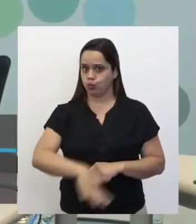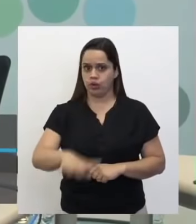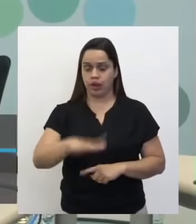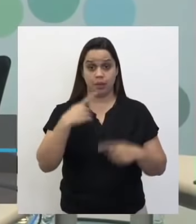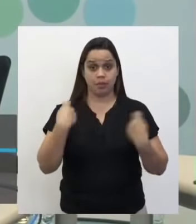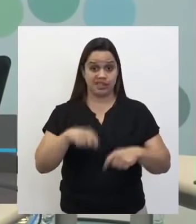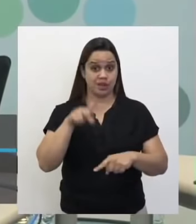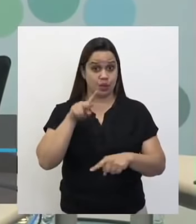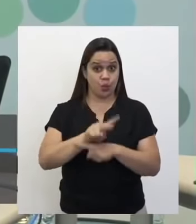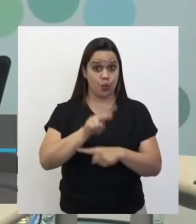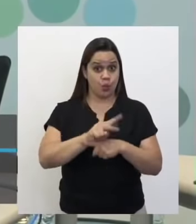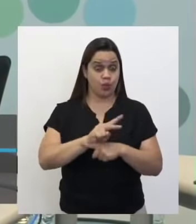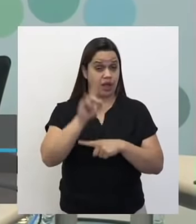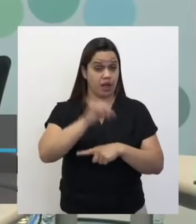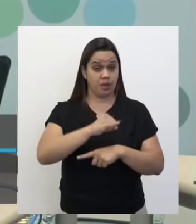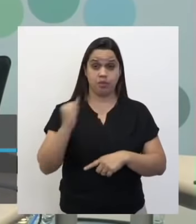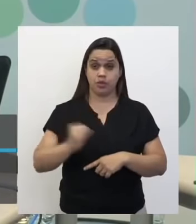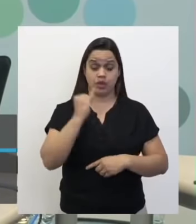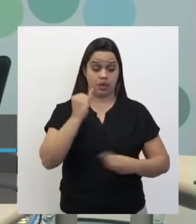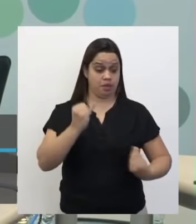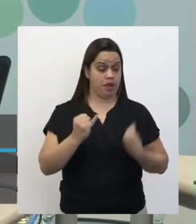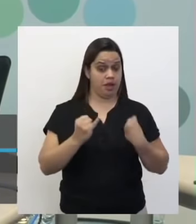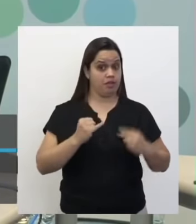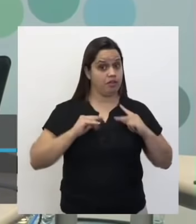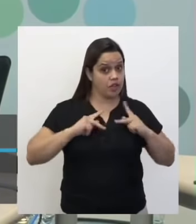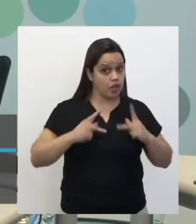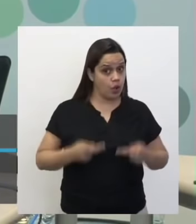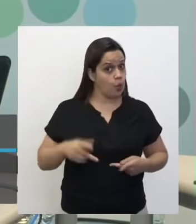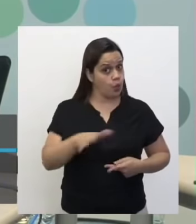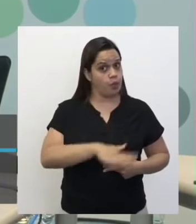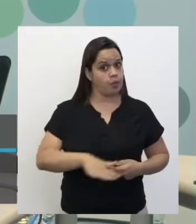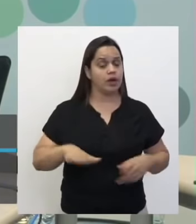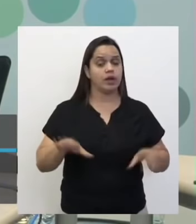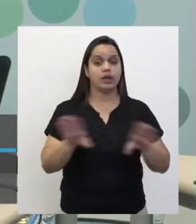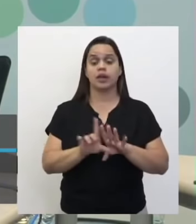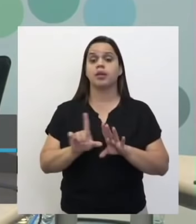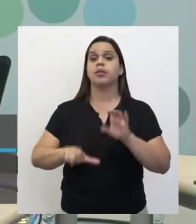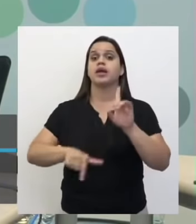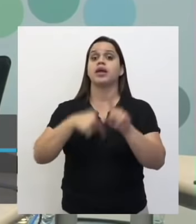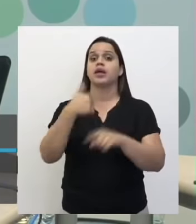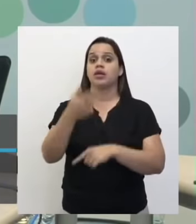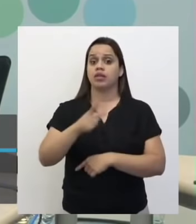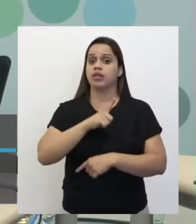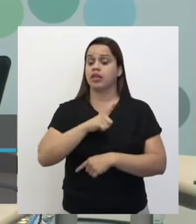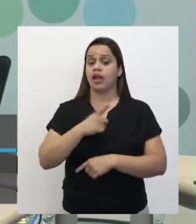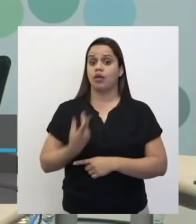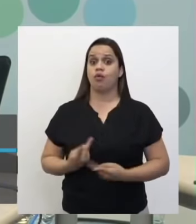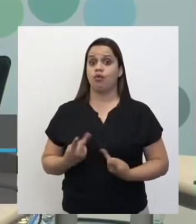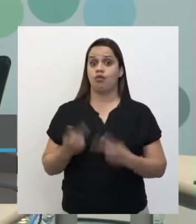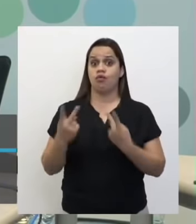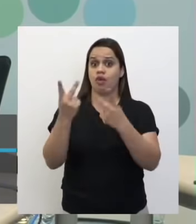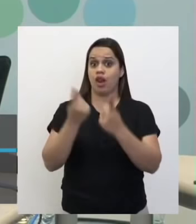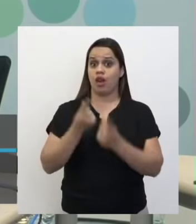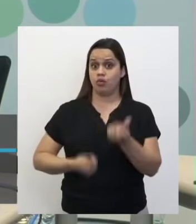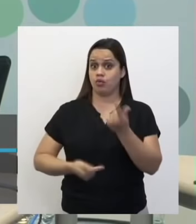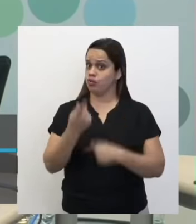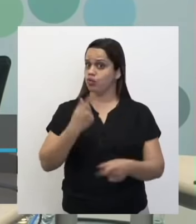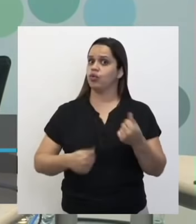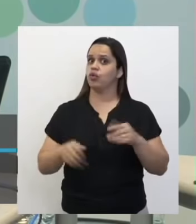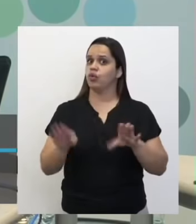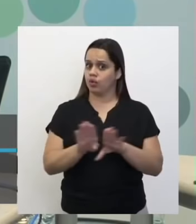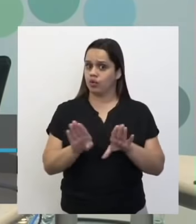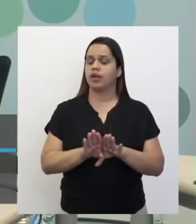valiosíssimo, tanto para a vida humana, mas também, como nós vimos em outro vídeo, tem um valor econômico ali atribuído. Isso tudo pode